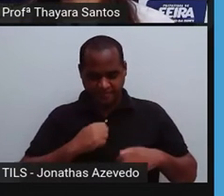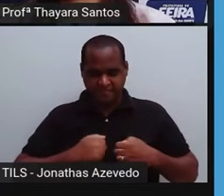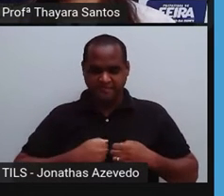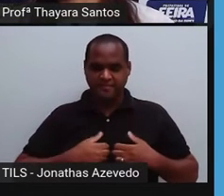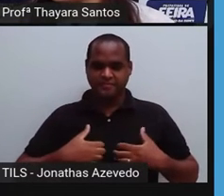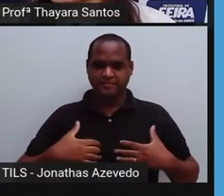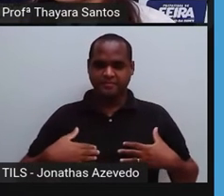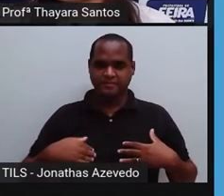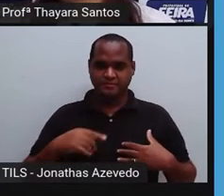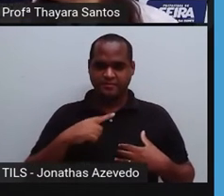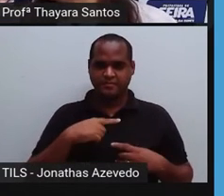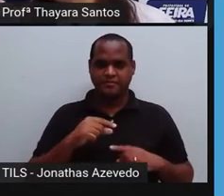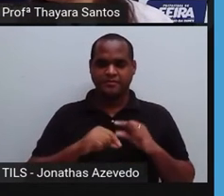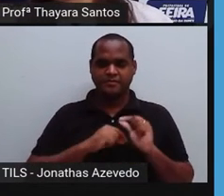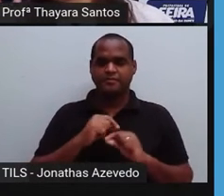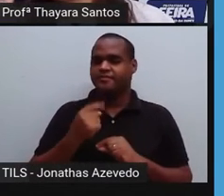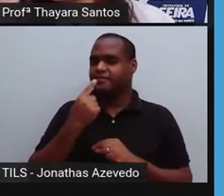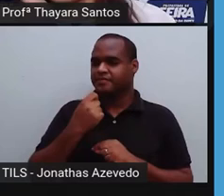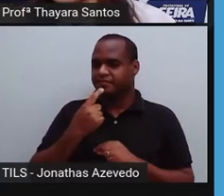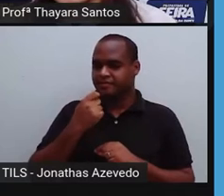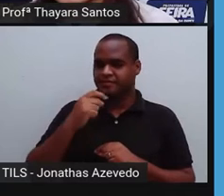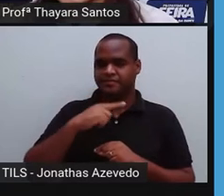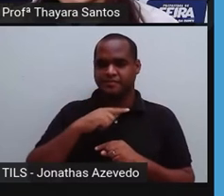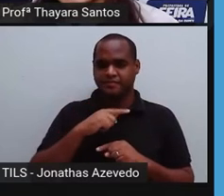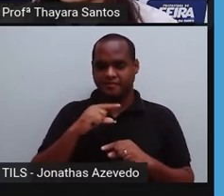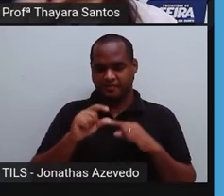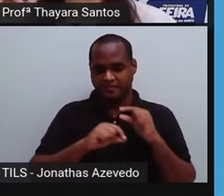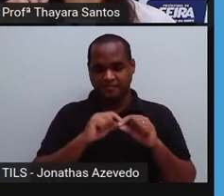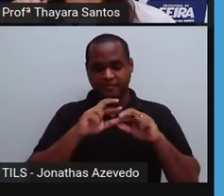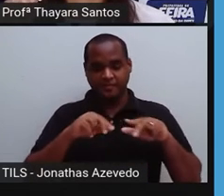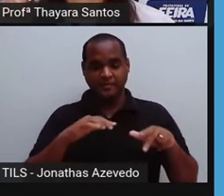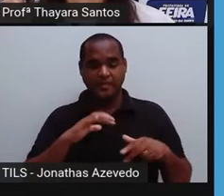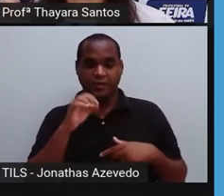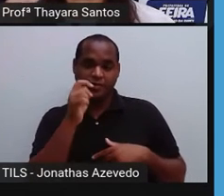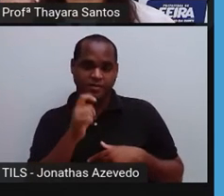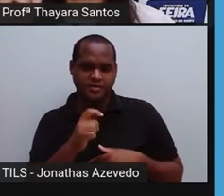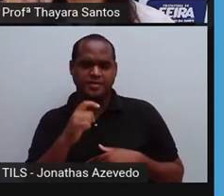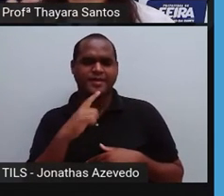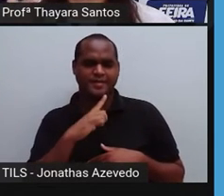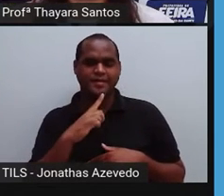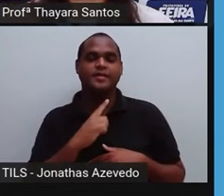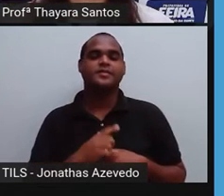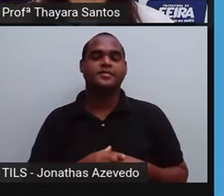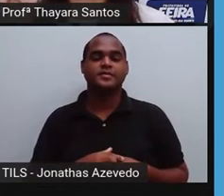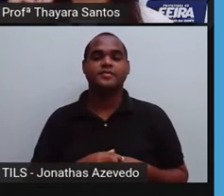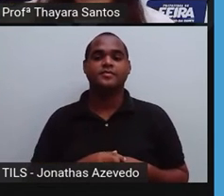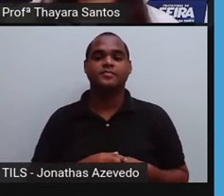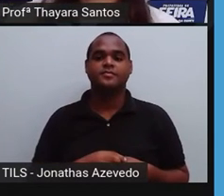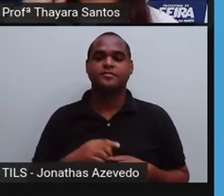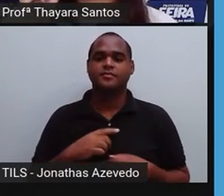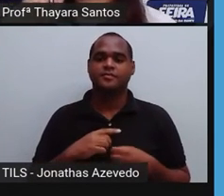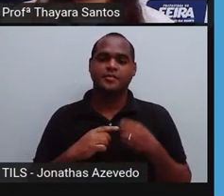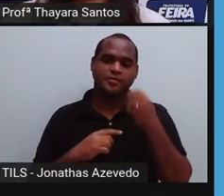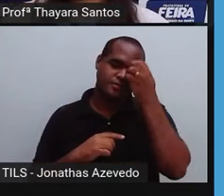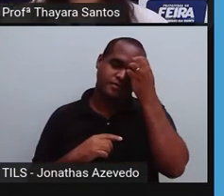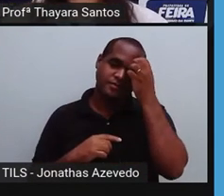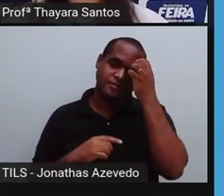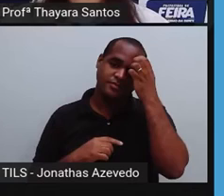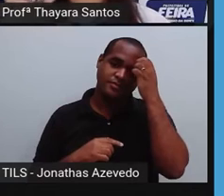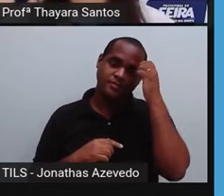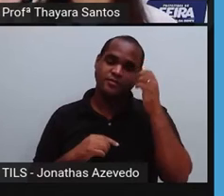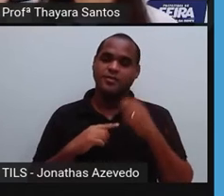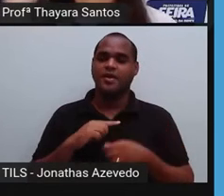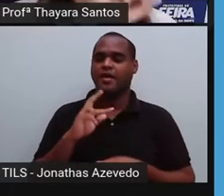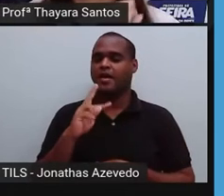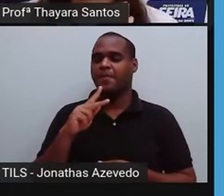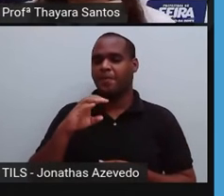quando esse sangue chega lá e ele vê o oxigênio, ele vai lá, a hemoglobina que tem o ferro, ela reconhece esse